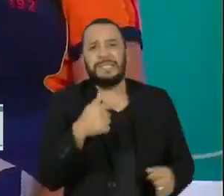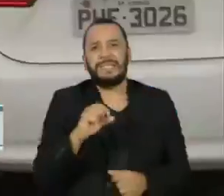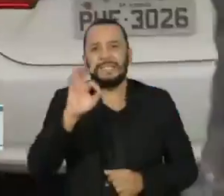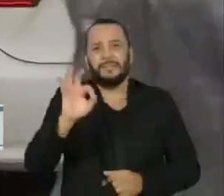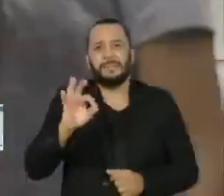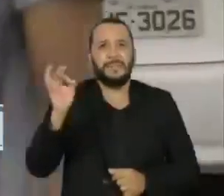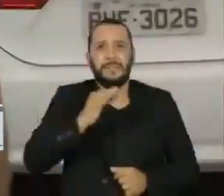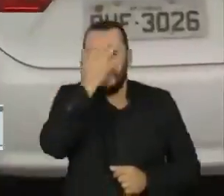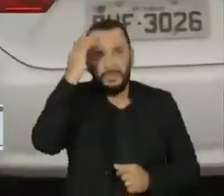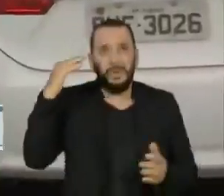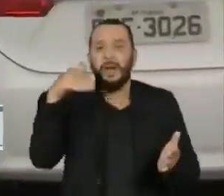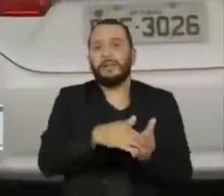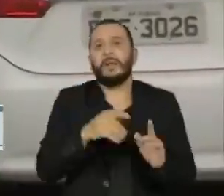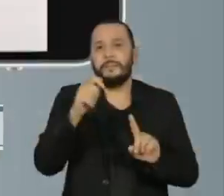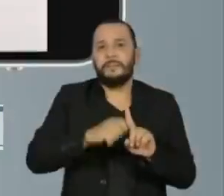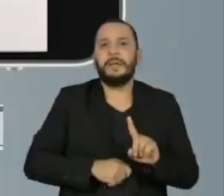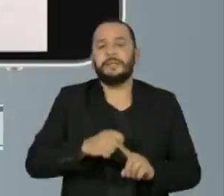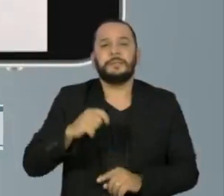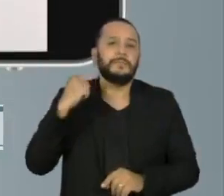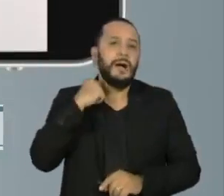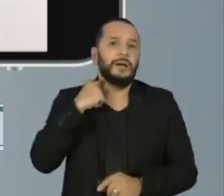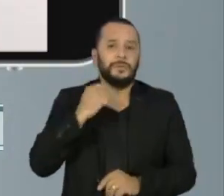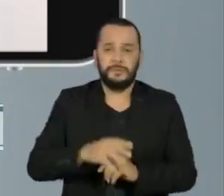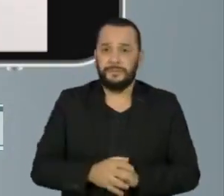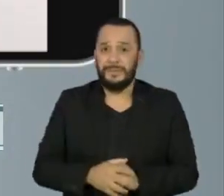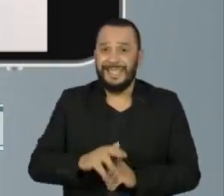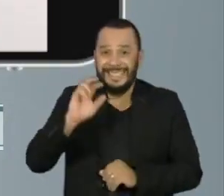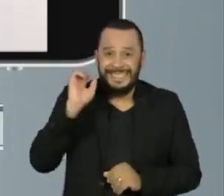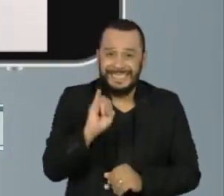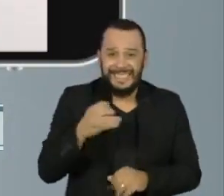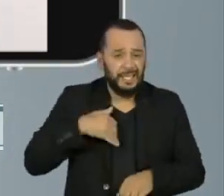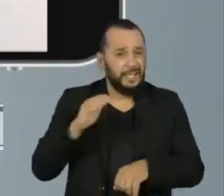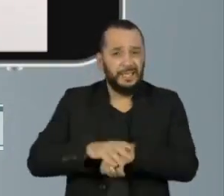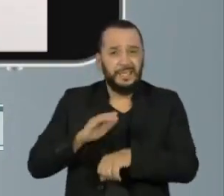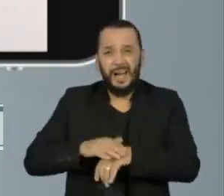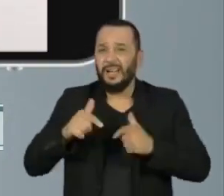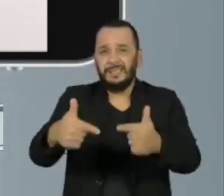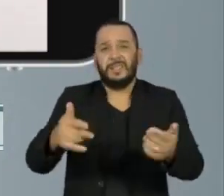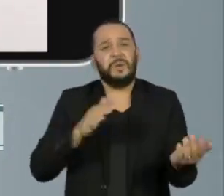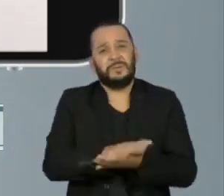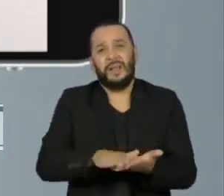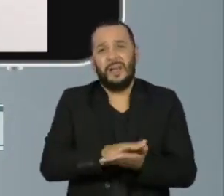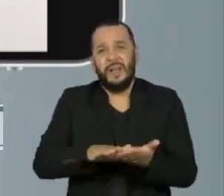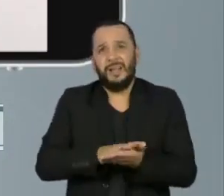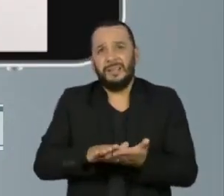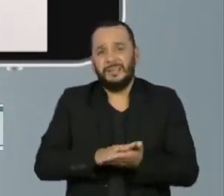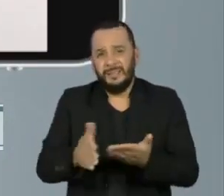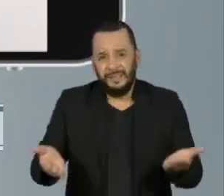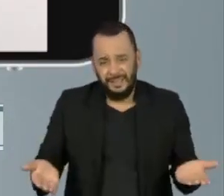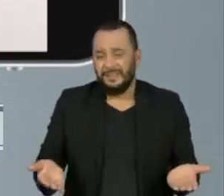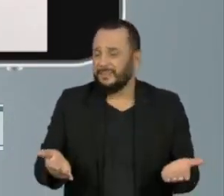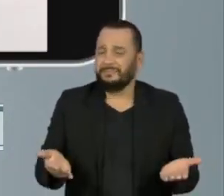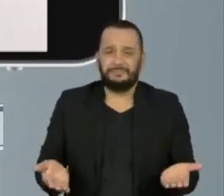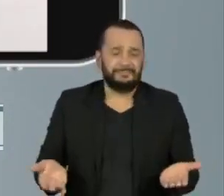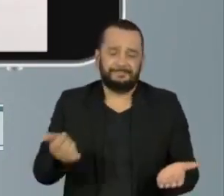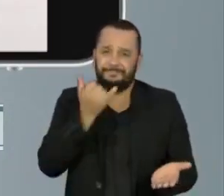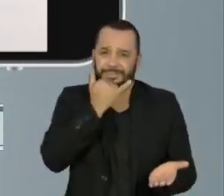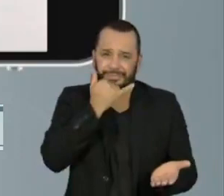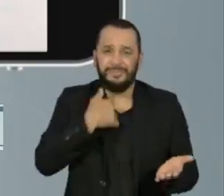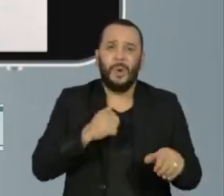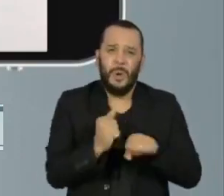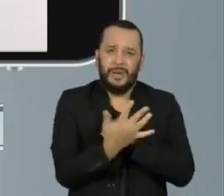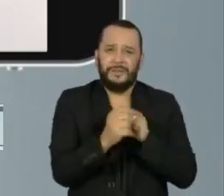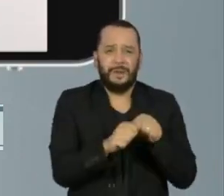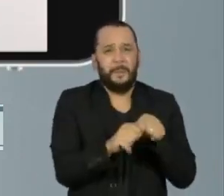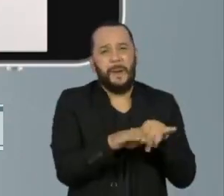população até o próximo mês de maio. Sem essas duas medidas realizadas em sinergia, essa crise